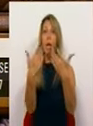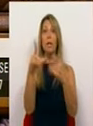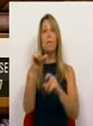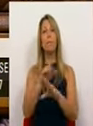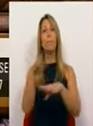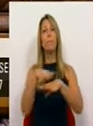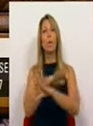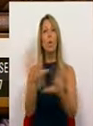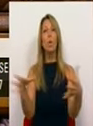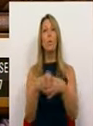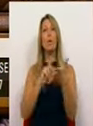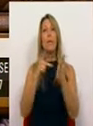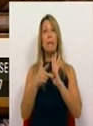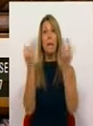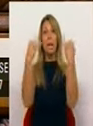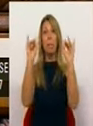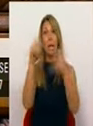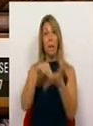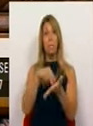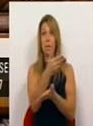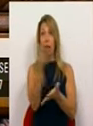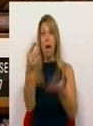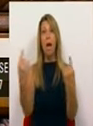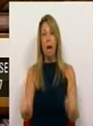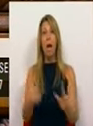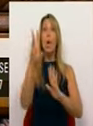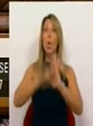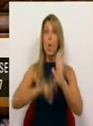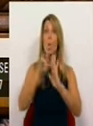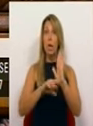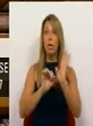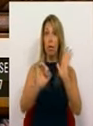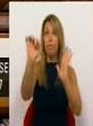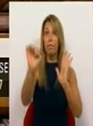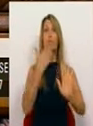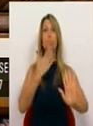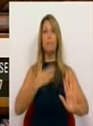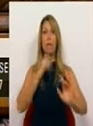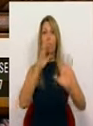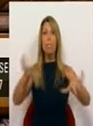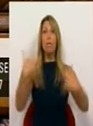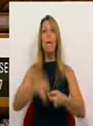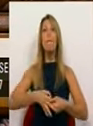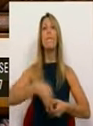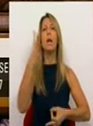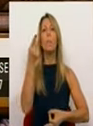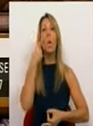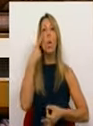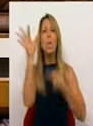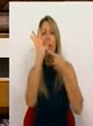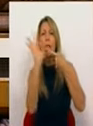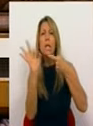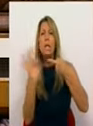da Comissão Técnica Independente aqui presentes, cujo relatório permite que finalmente se conheça com detalhe